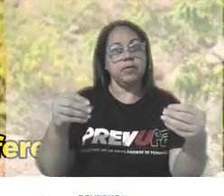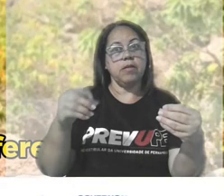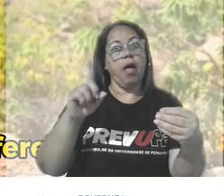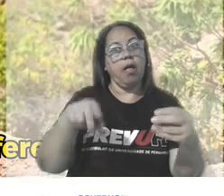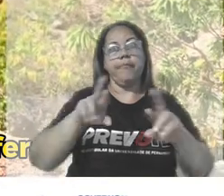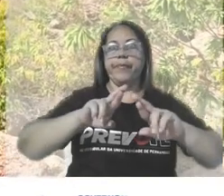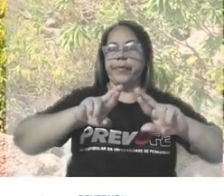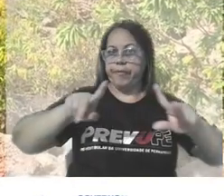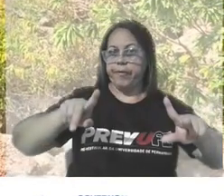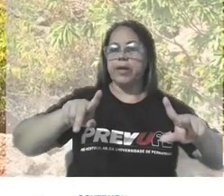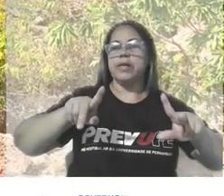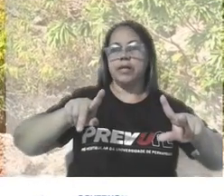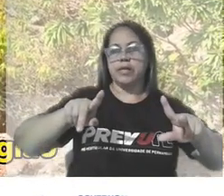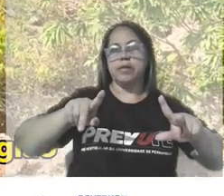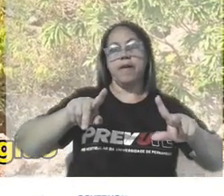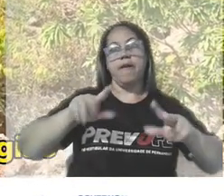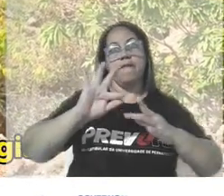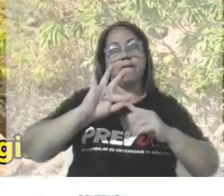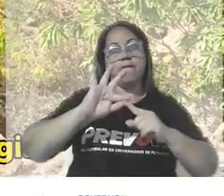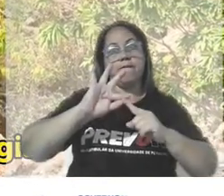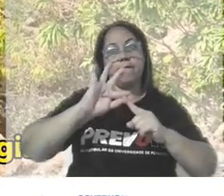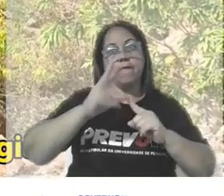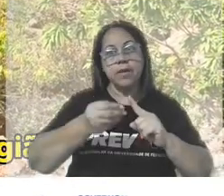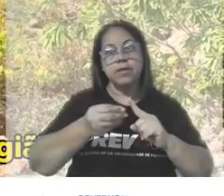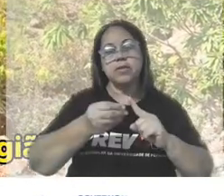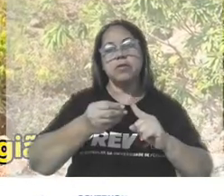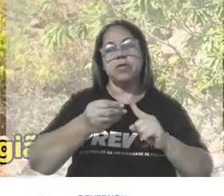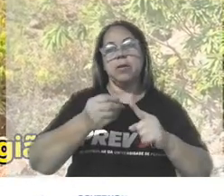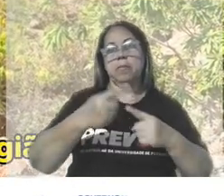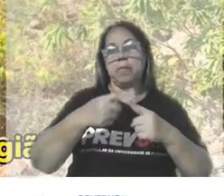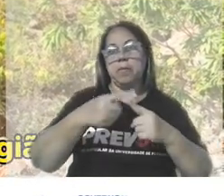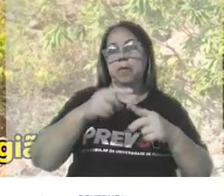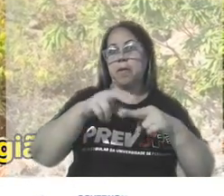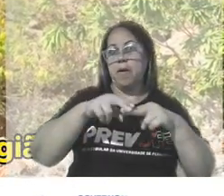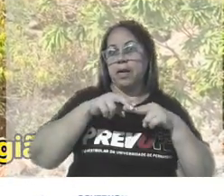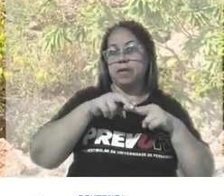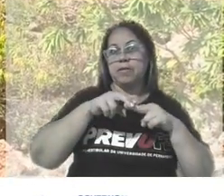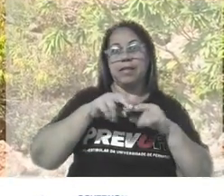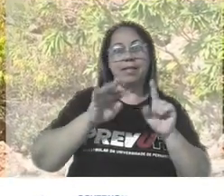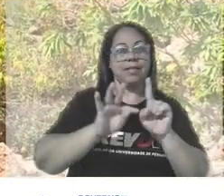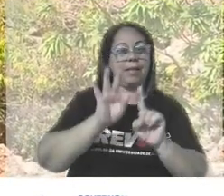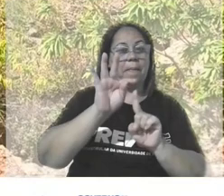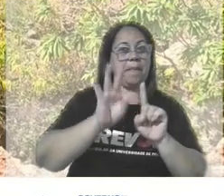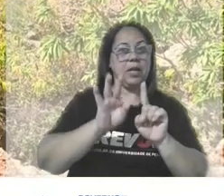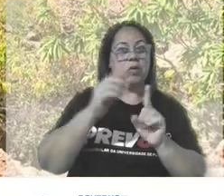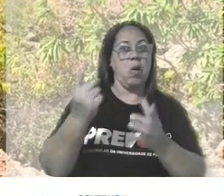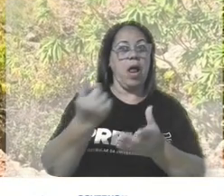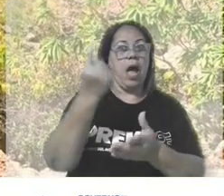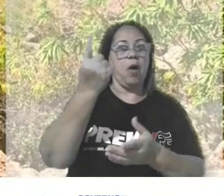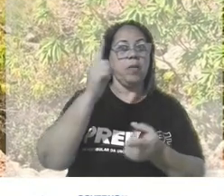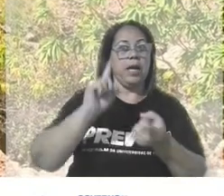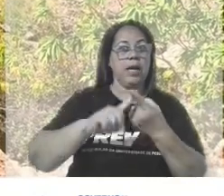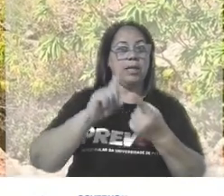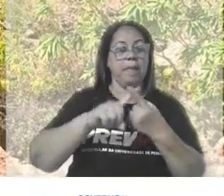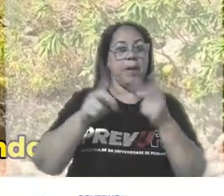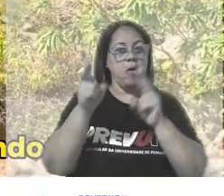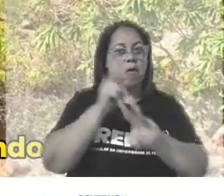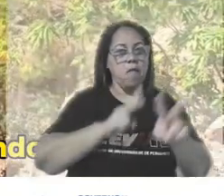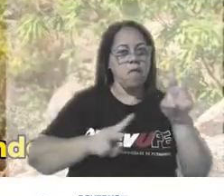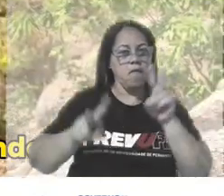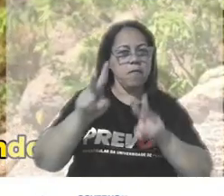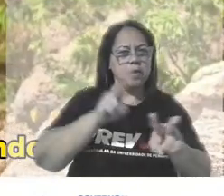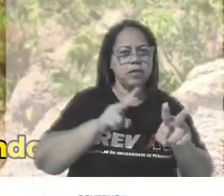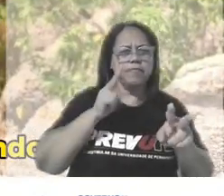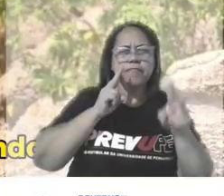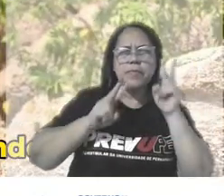diferente. Ele é físico, formado tanto pelas altas temperaturas aqui da região, como a ação dos ventos. Vamos olhar mais de perto para a gente